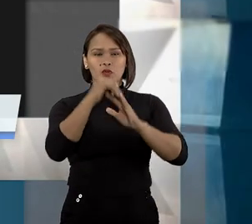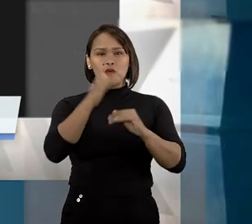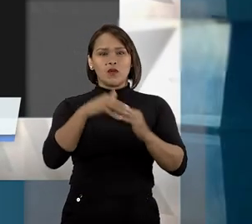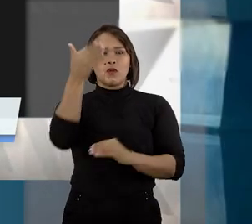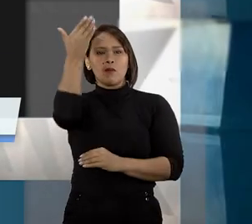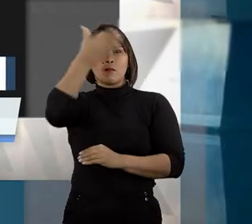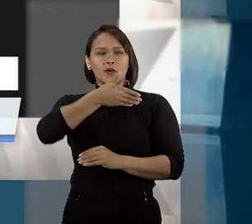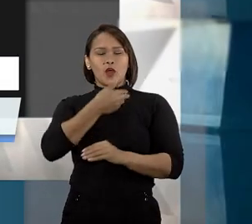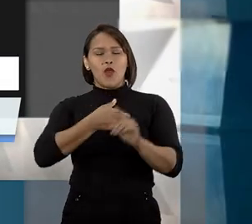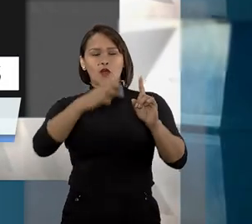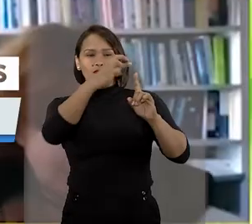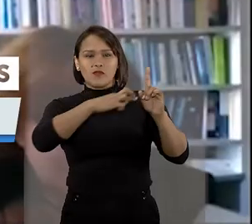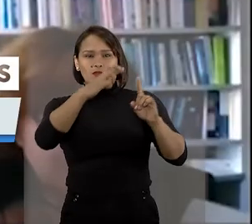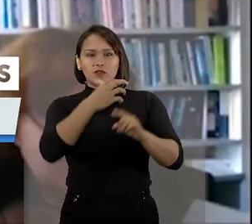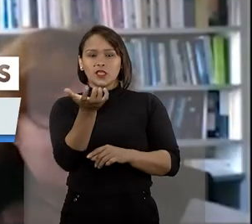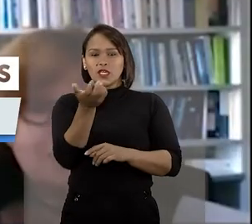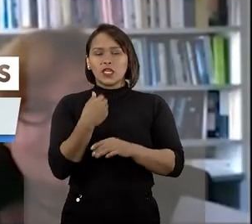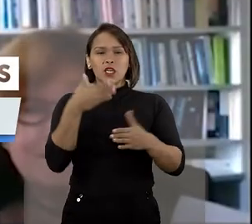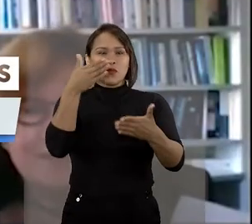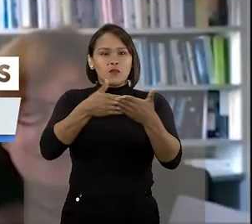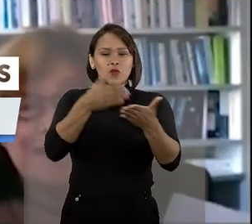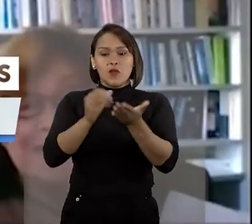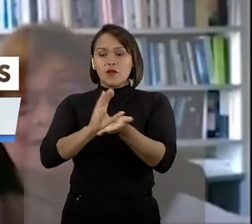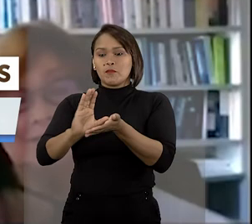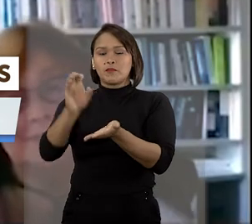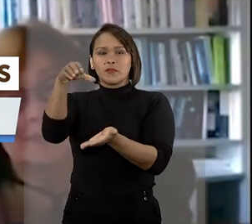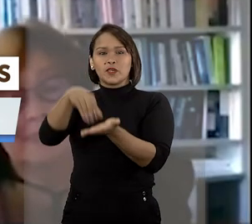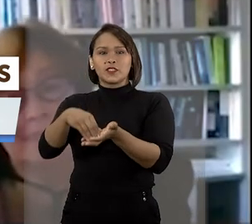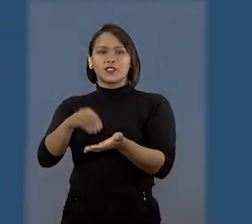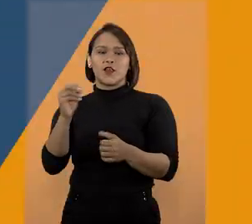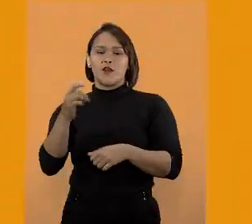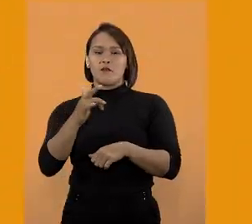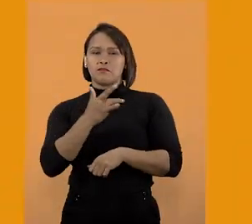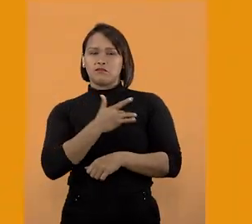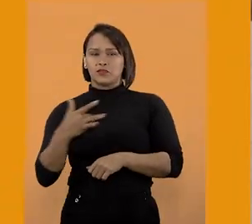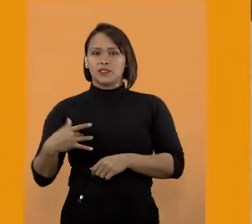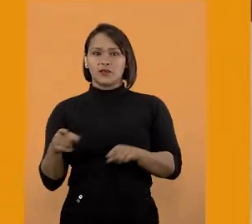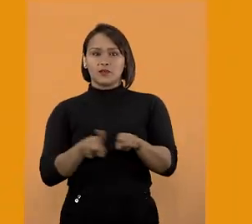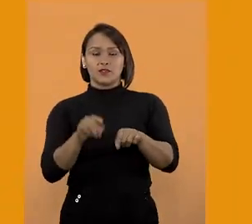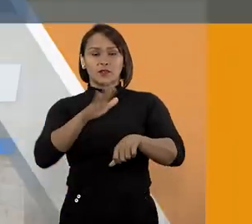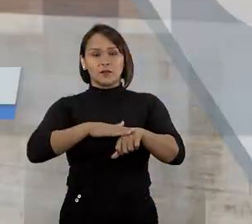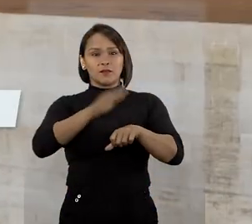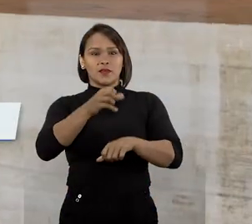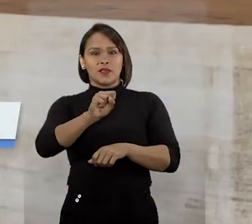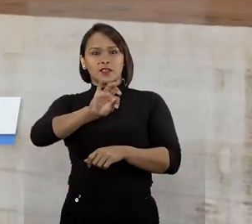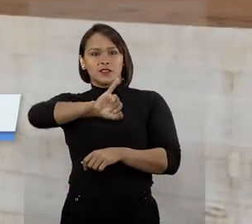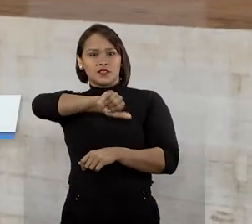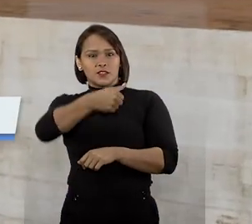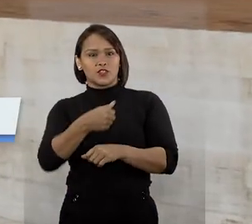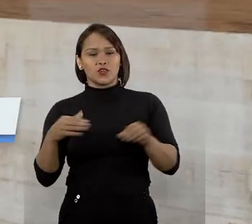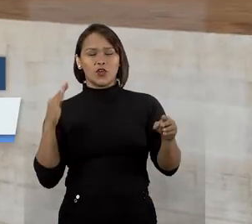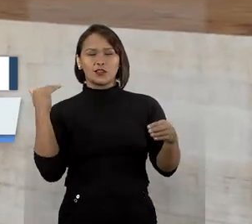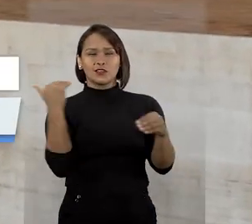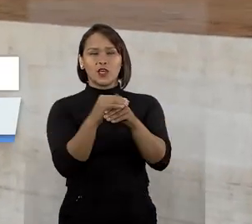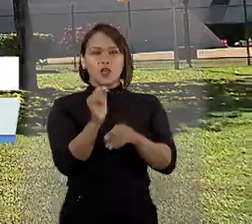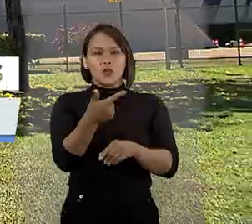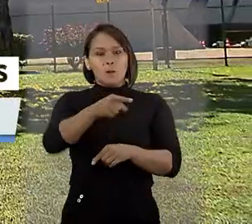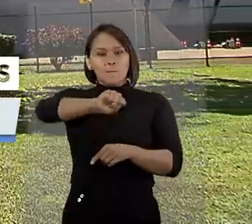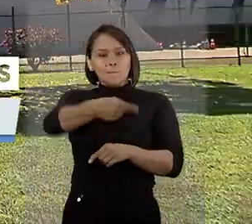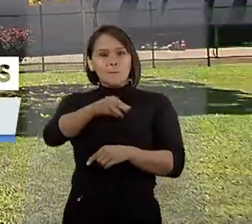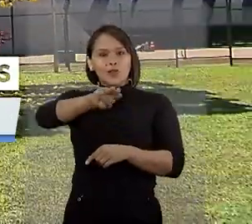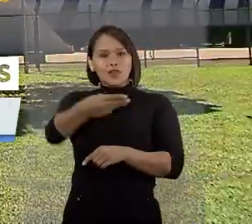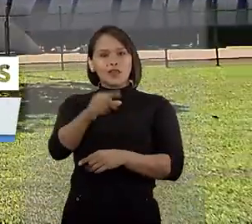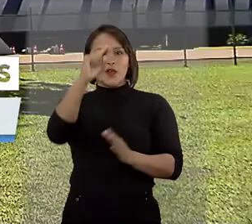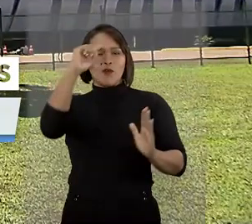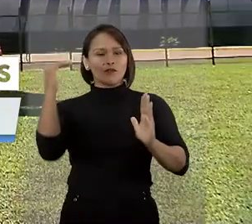produção de prova pericial que buscava interromper pensão por invalidez. E mais, STJ chega à marca de